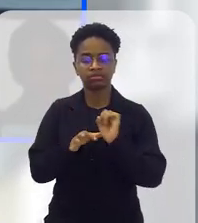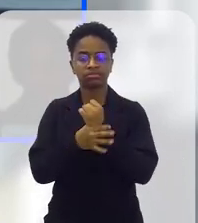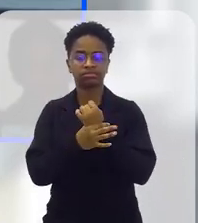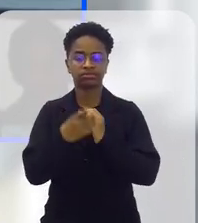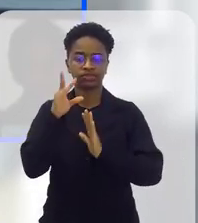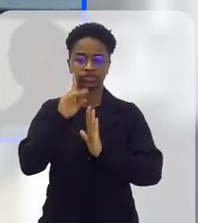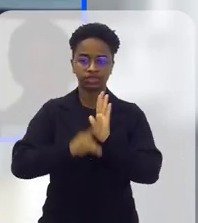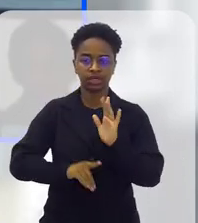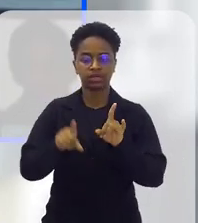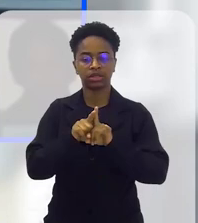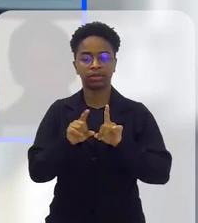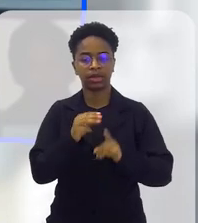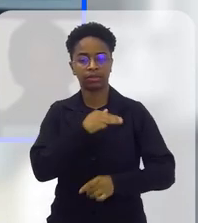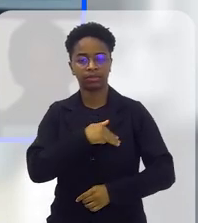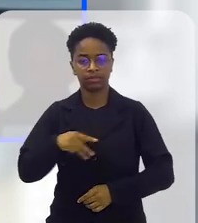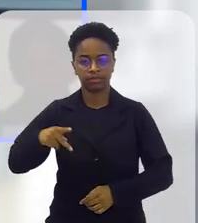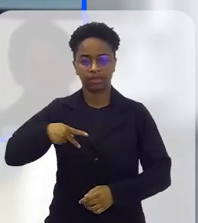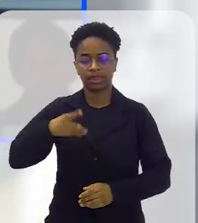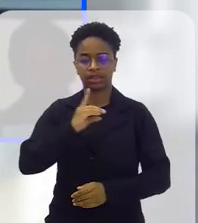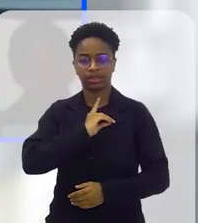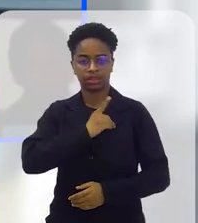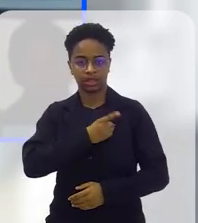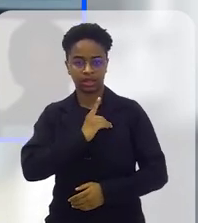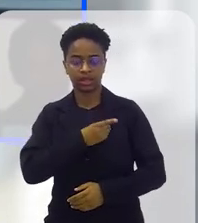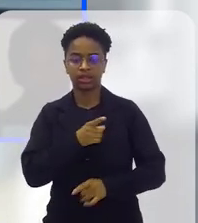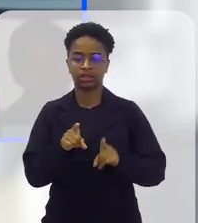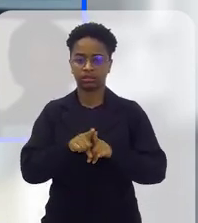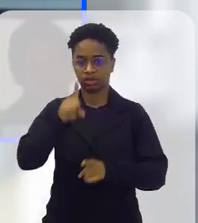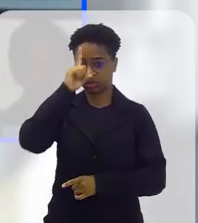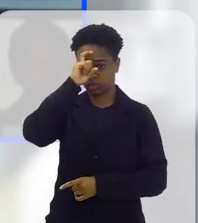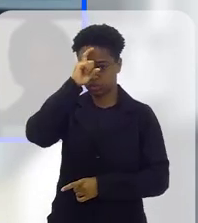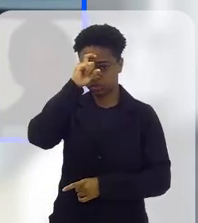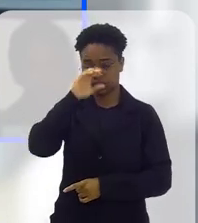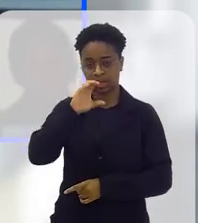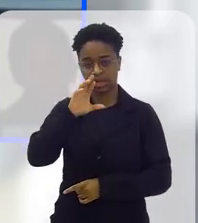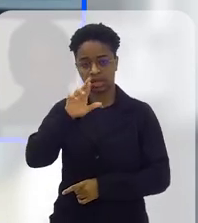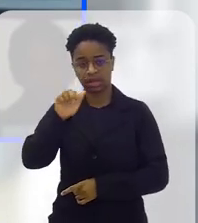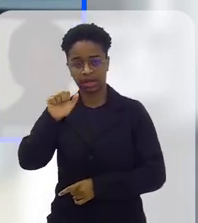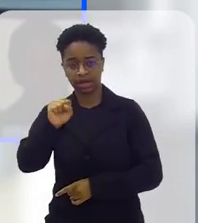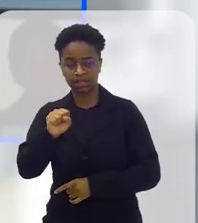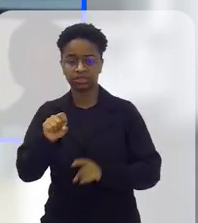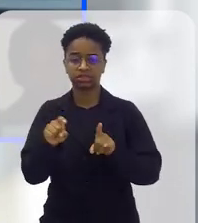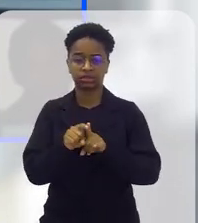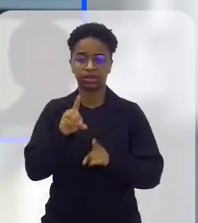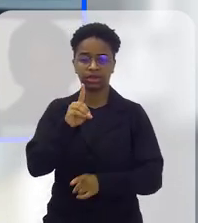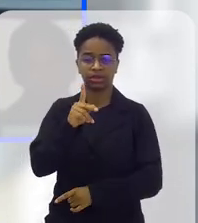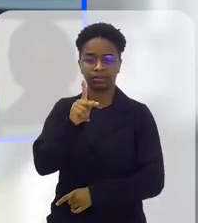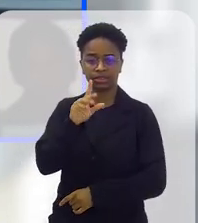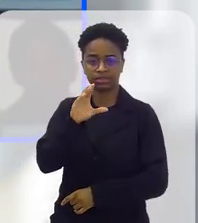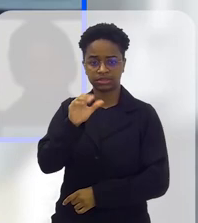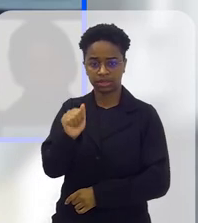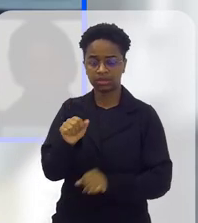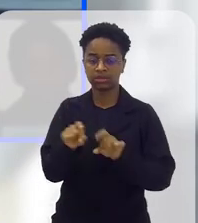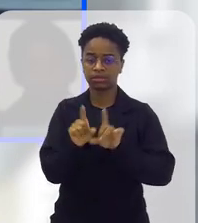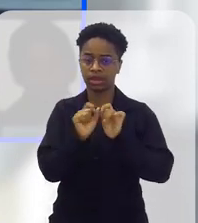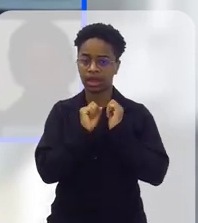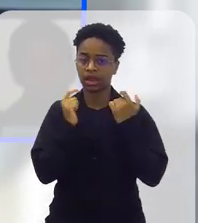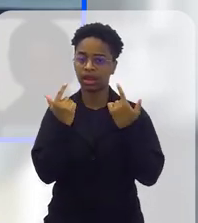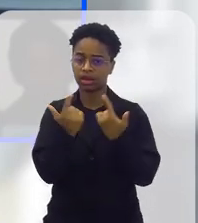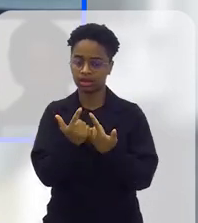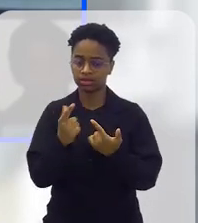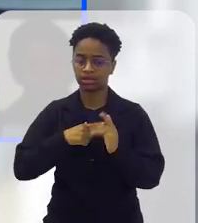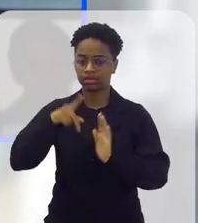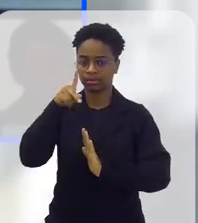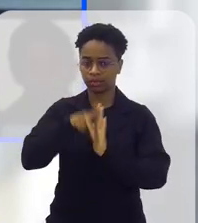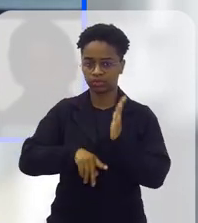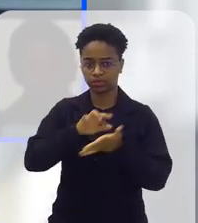de garantia de direito, Ministério Público, delegacias, hospitais, CRAES, CRES, DPCA e a própria LERD,